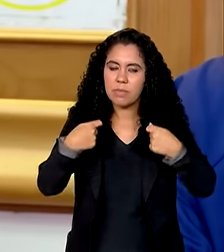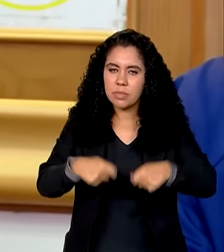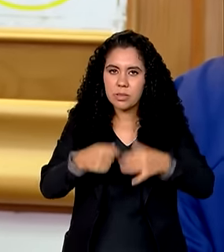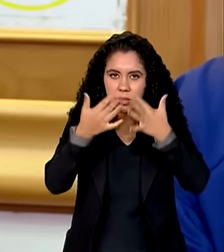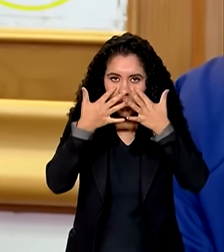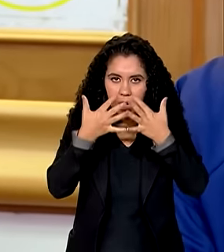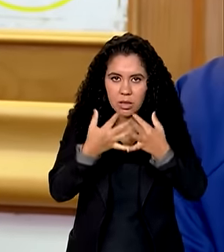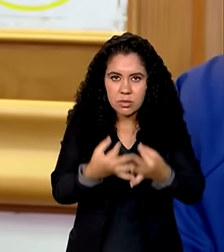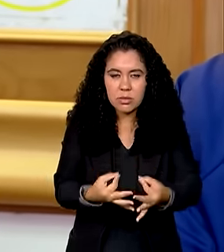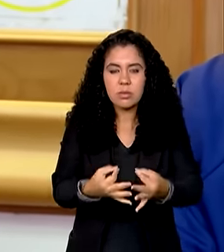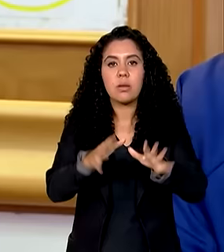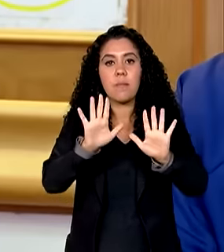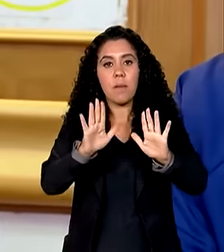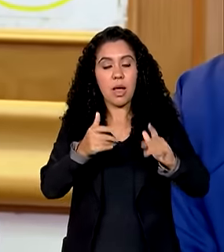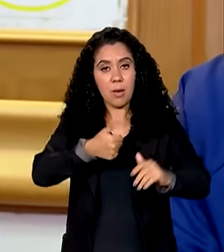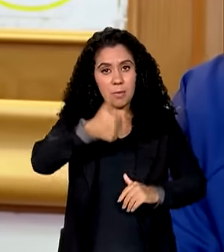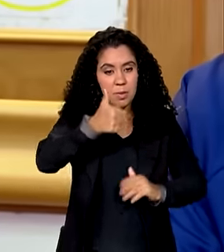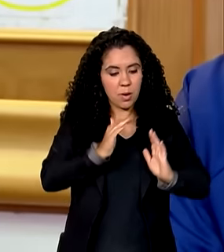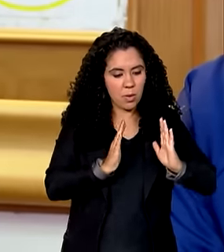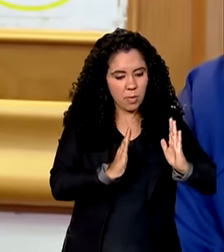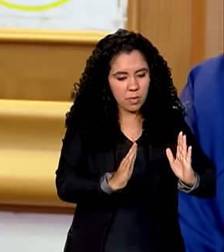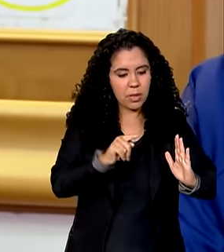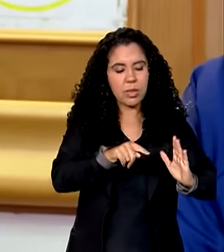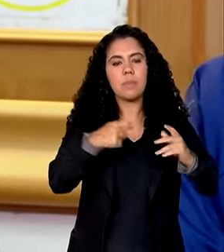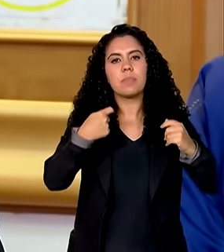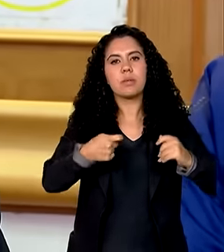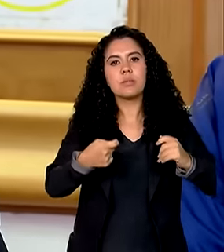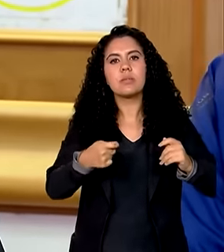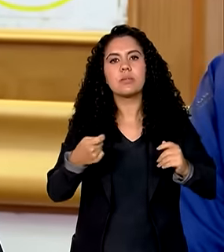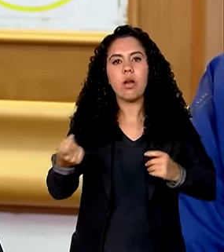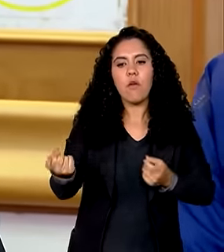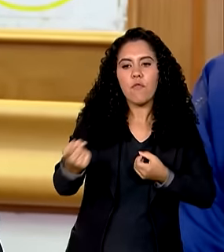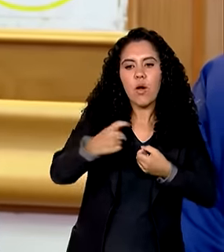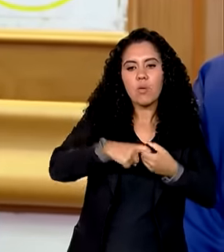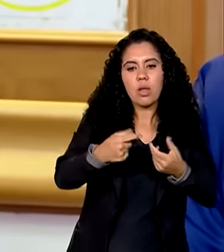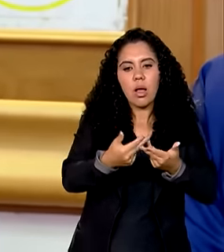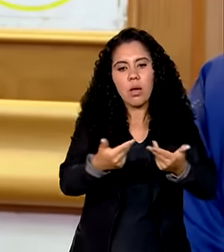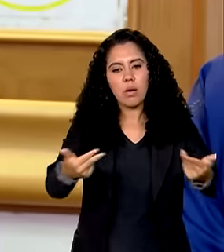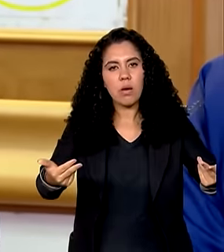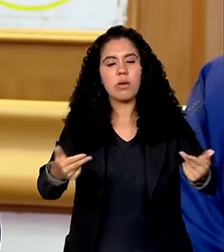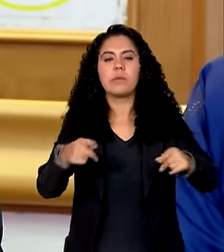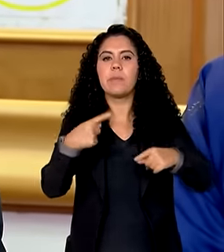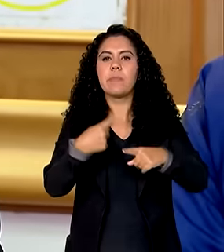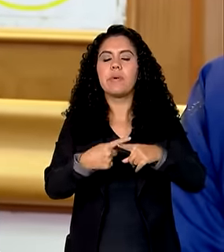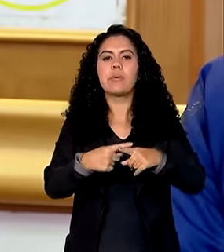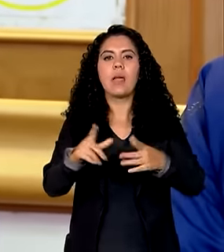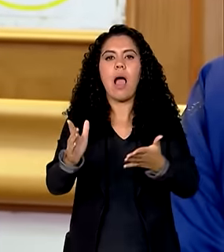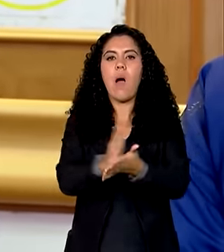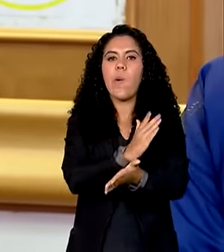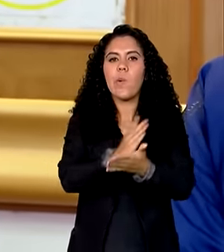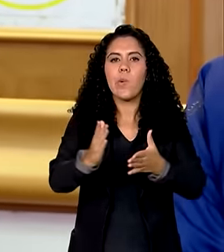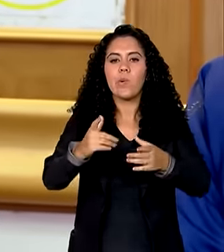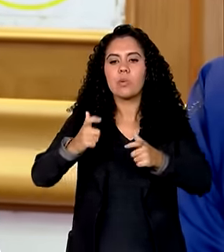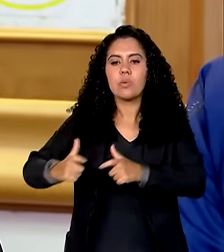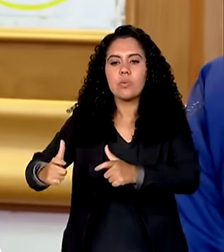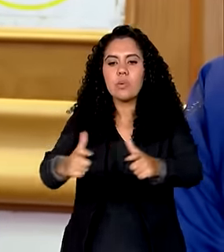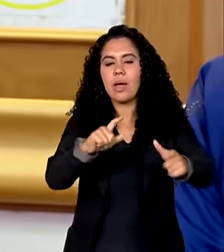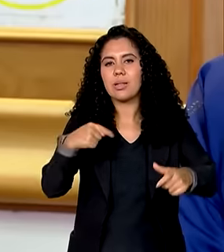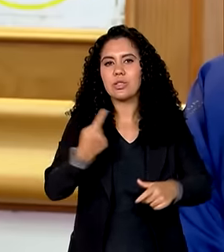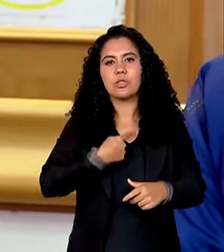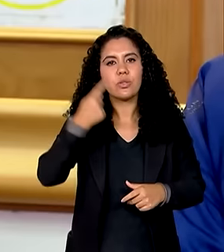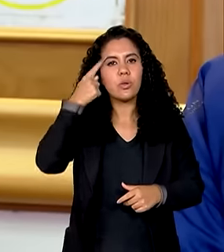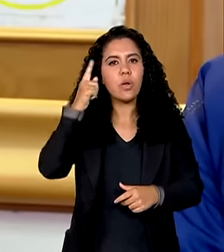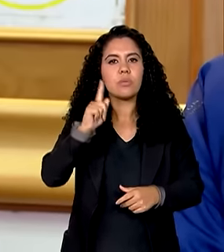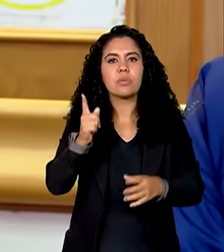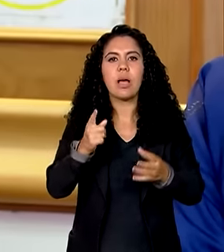nesse momento é importante retomar o que for possível muitos desses lugares a gente não consegue mensurar ainda os danos estamos